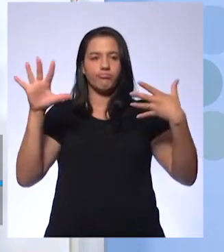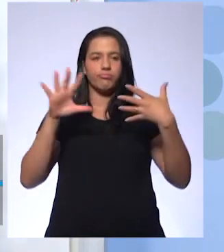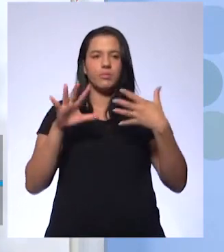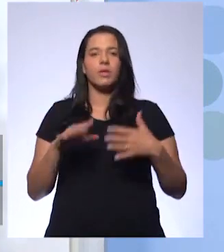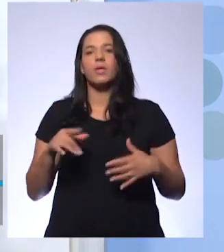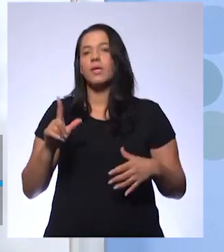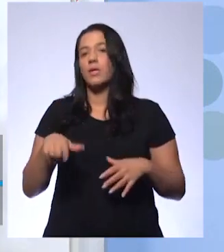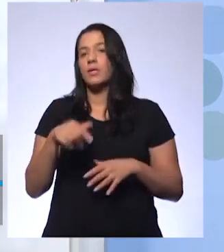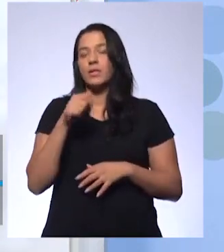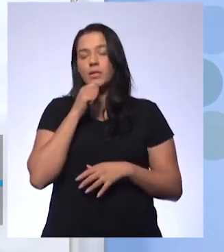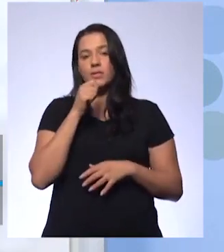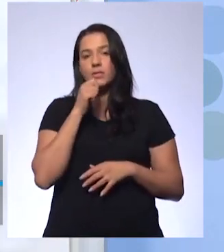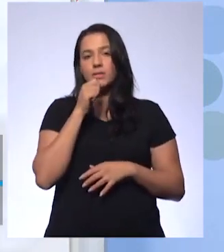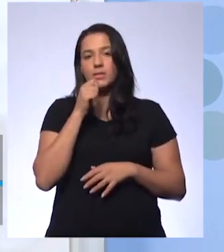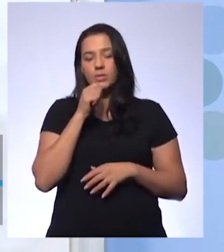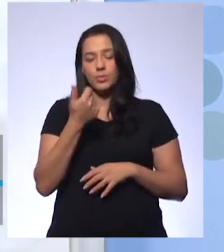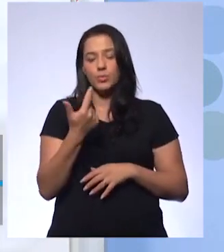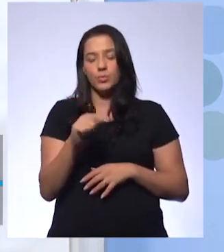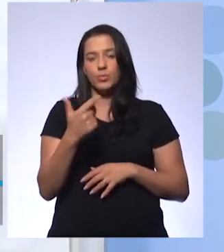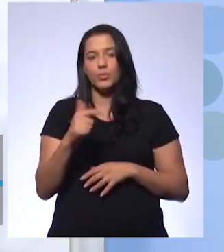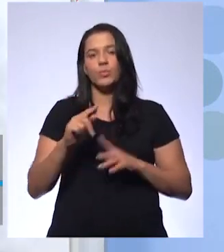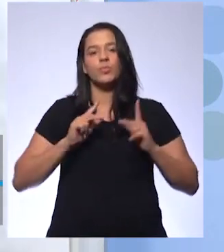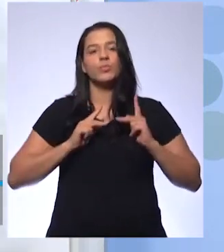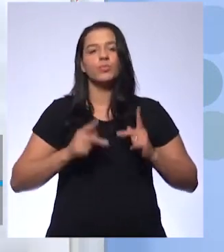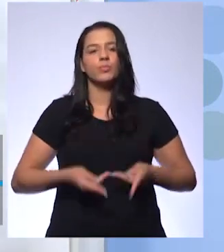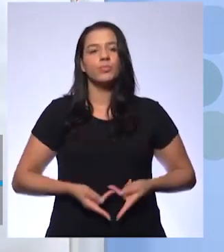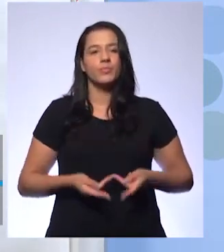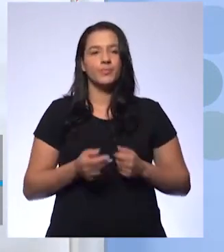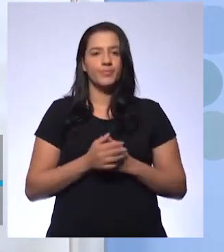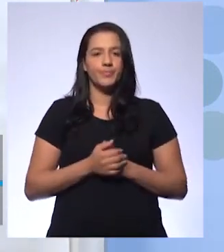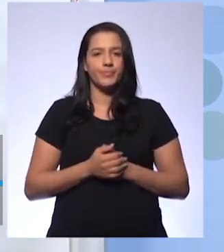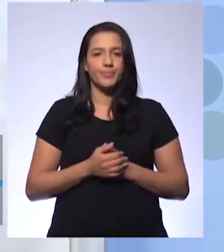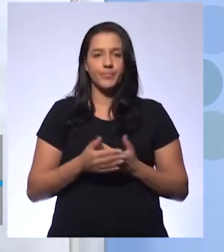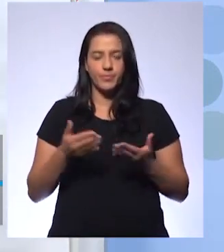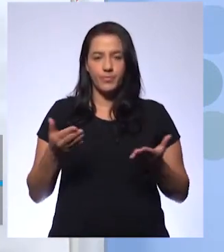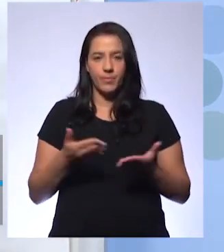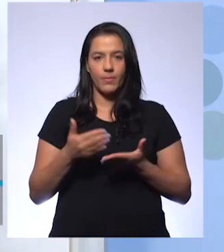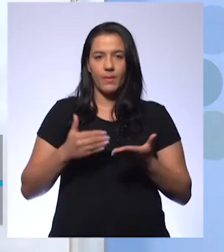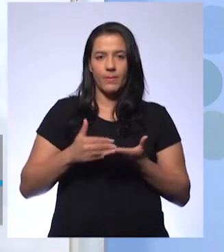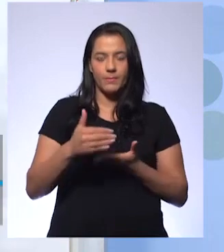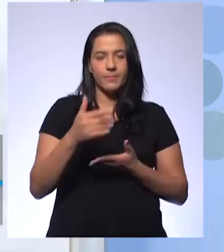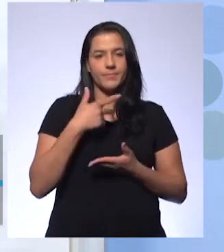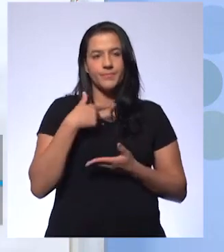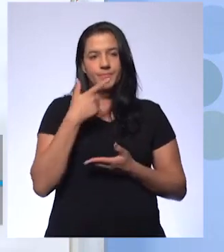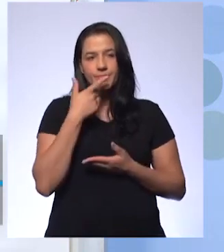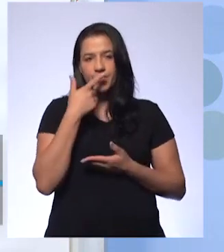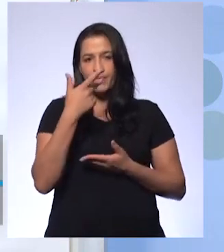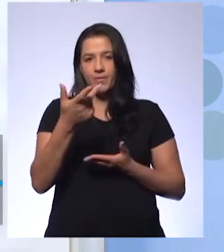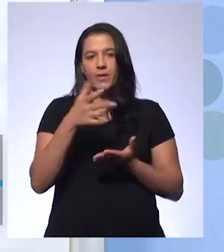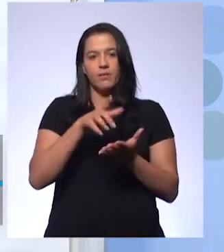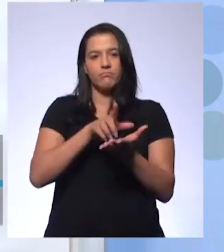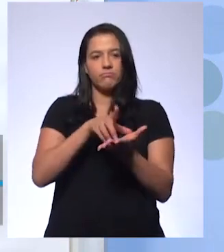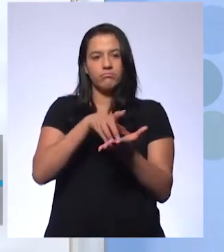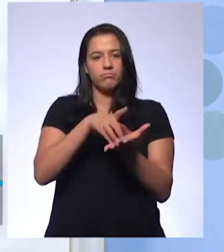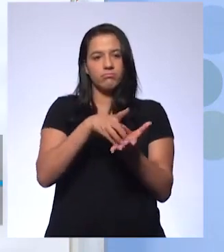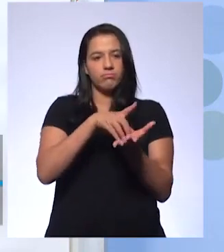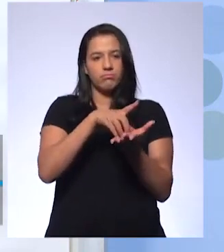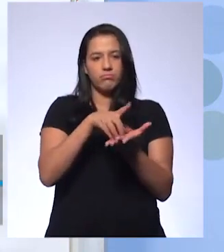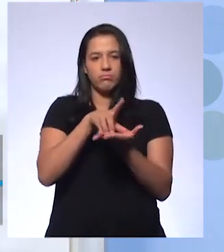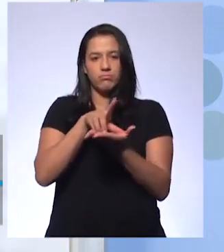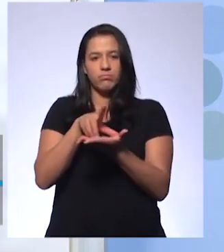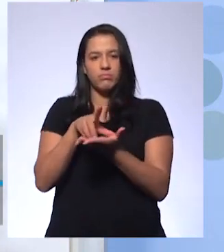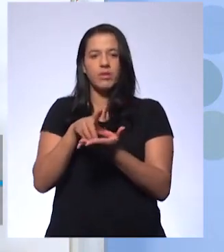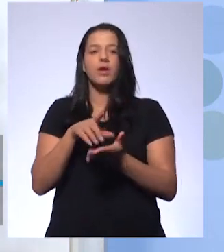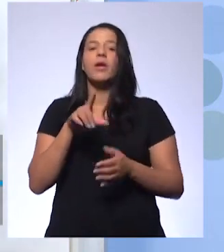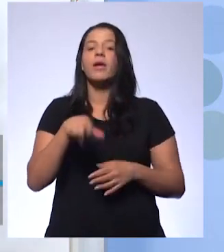homem ainda ali. Eu já vou até dar um spoiler aqui, que daqui a pouco a gente vai falar de dinossauro. Às vezes a gente vê filminho aí,